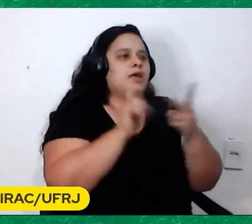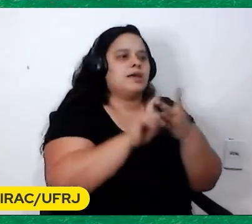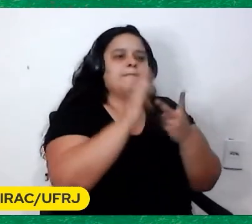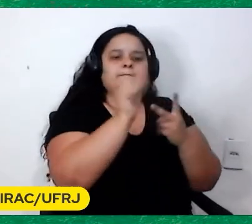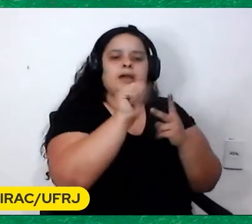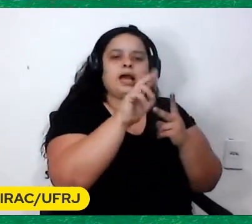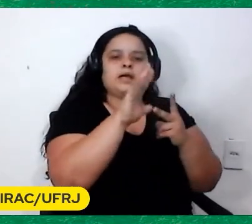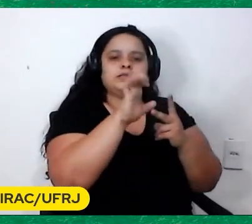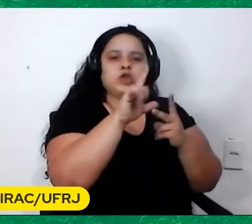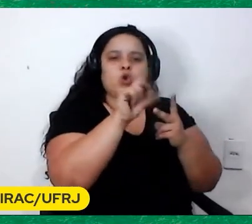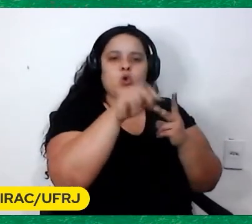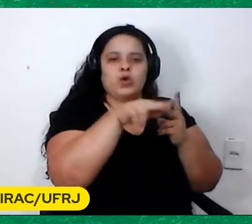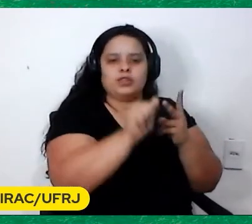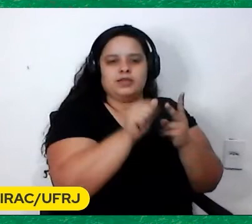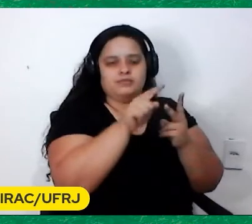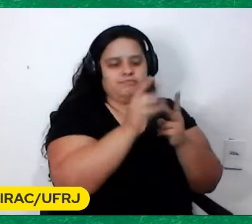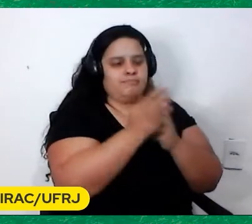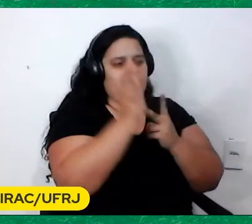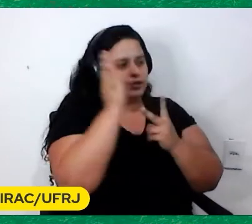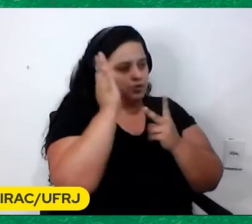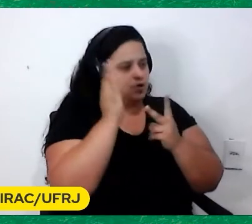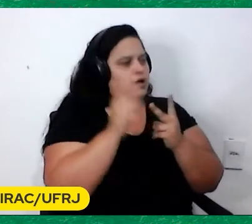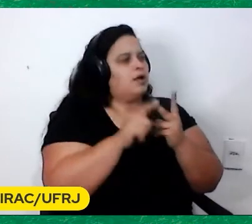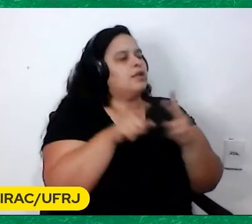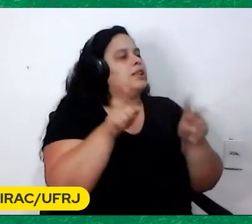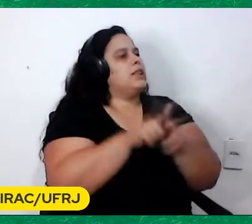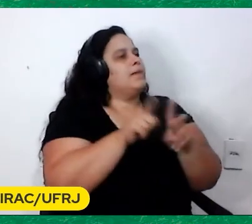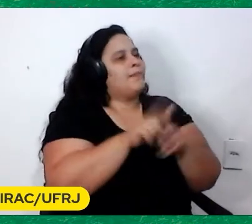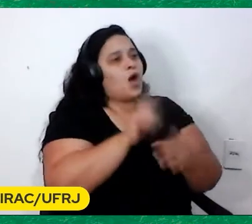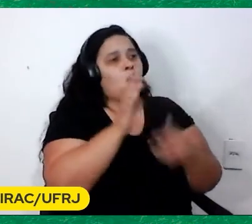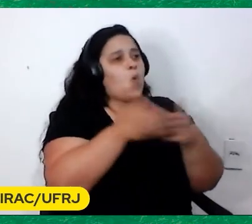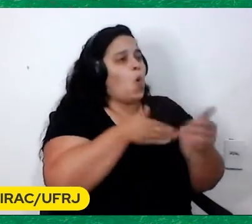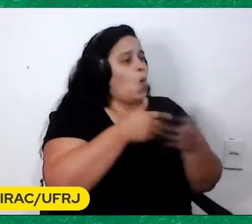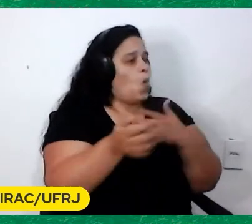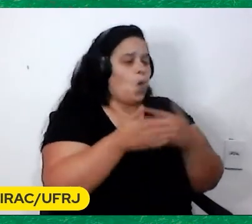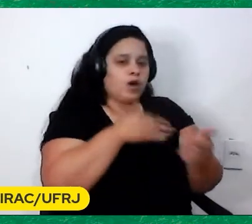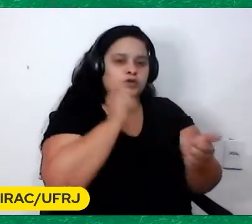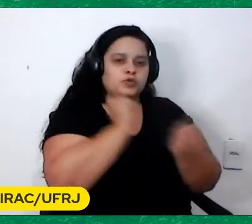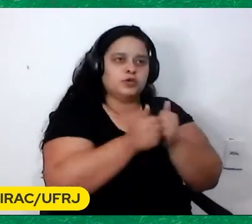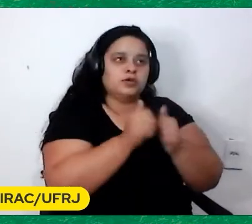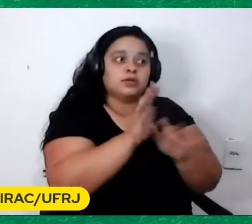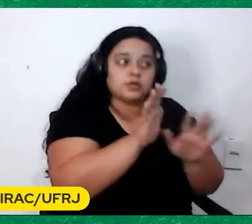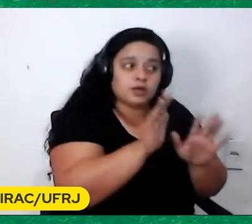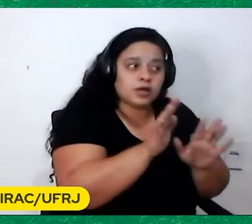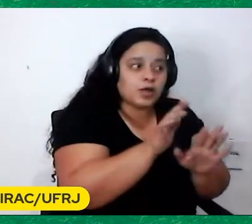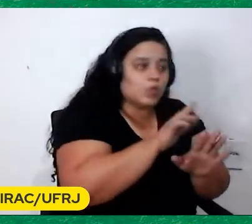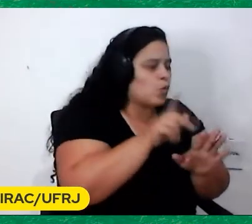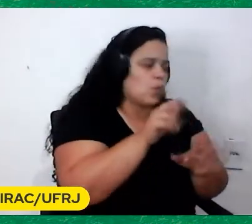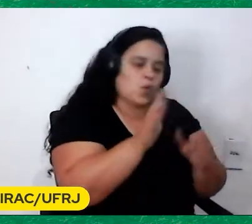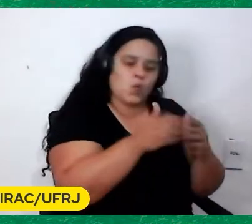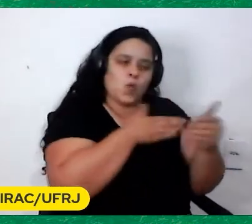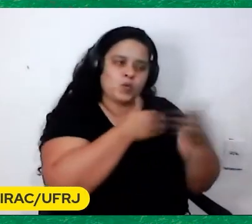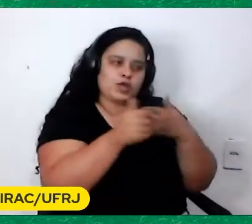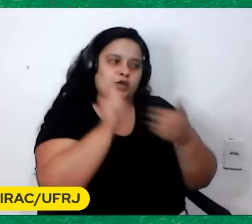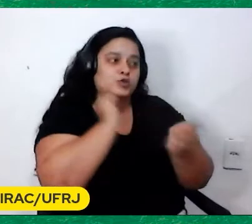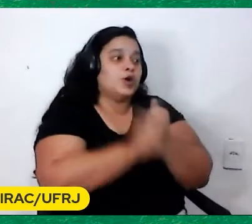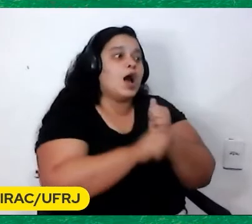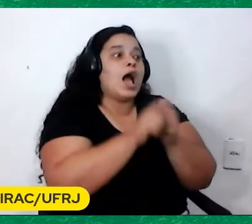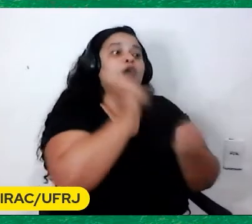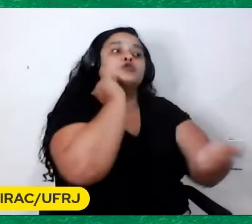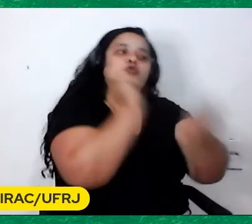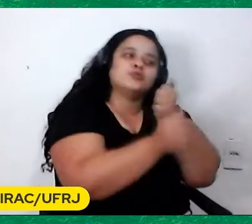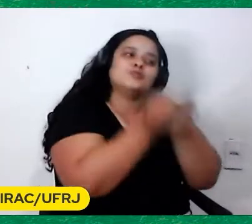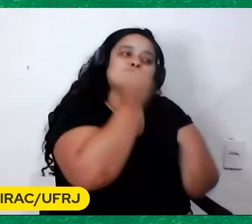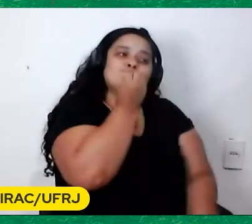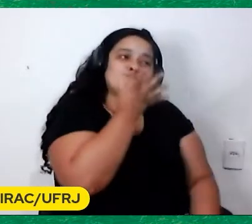últimos Mas ele era Qualquer jogo Não era qualquer jogo Jogo bom Ele não gostava De jogo ruim Então